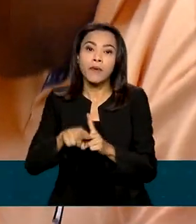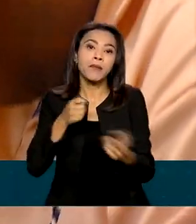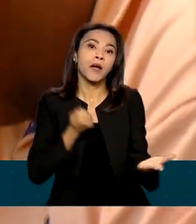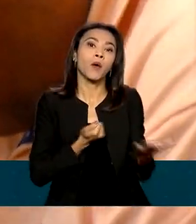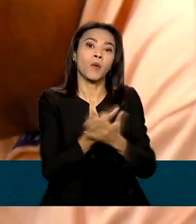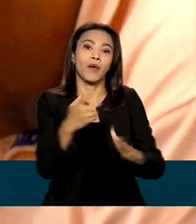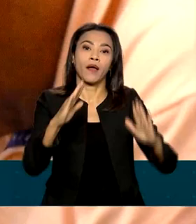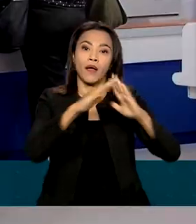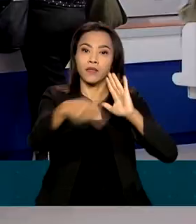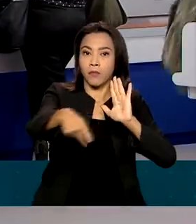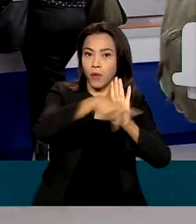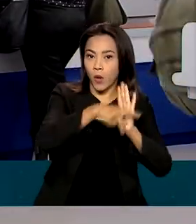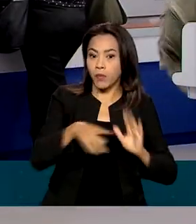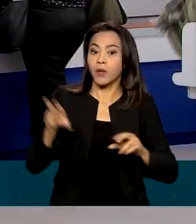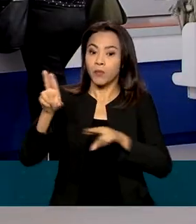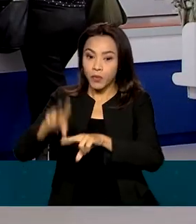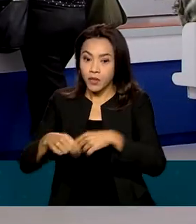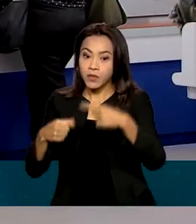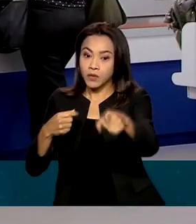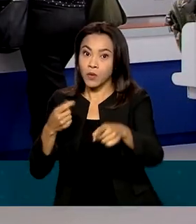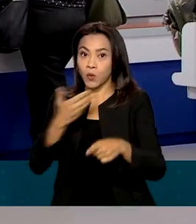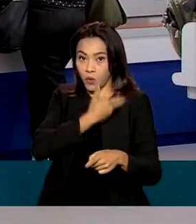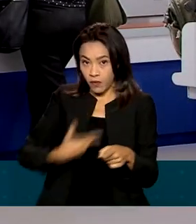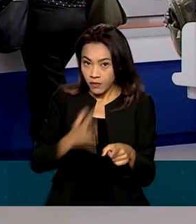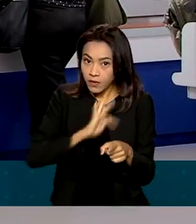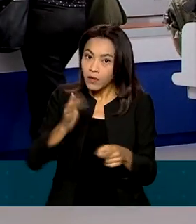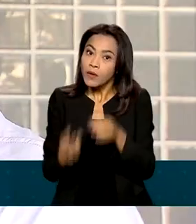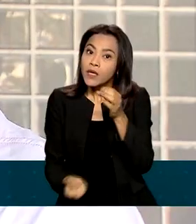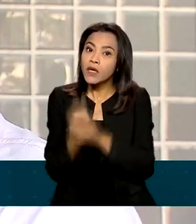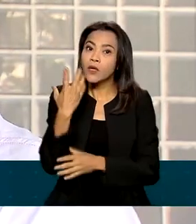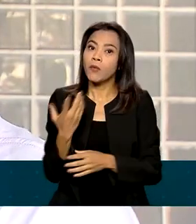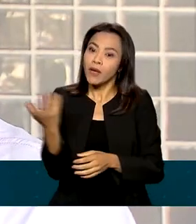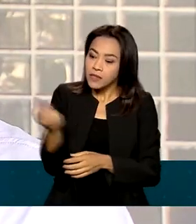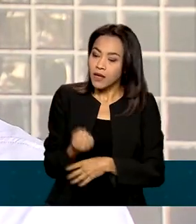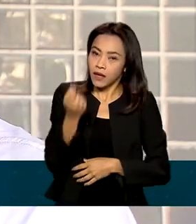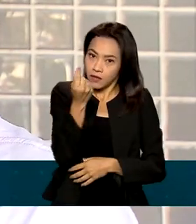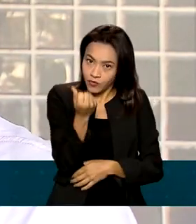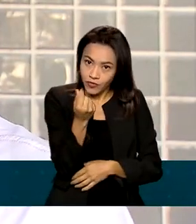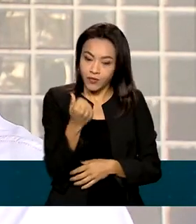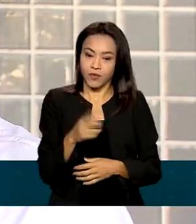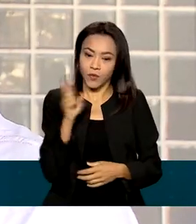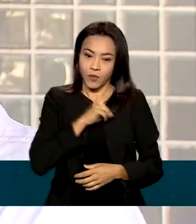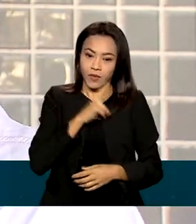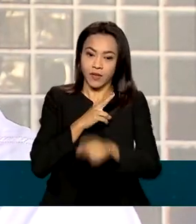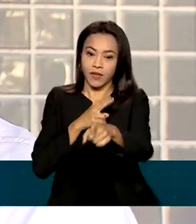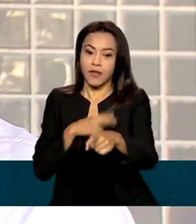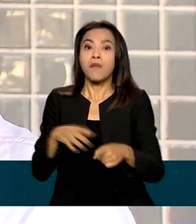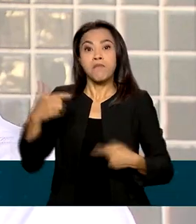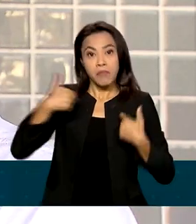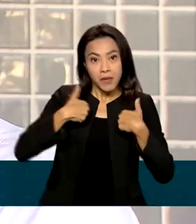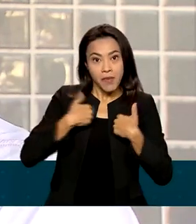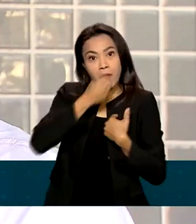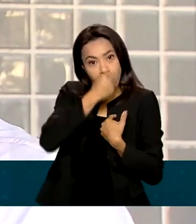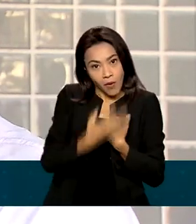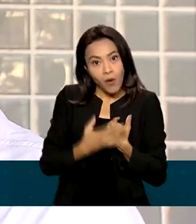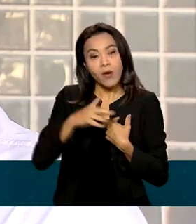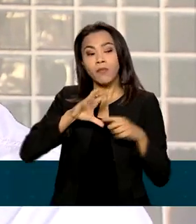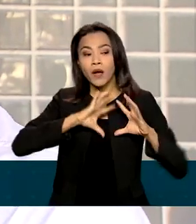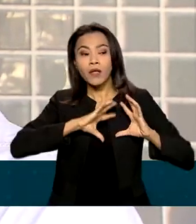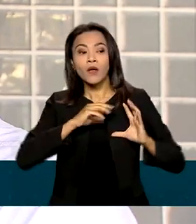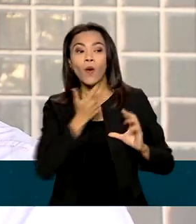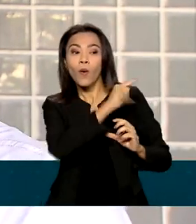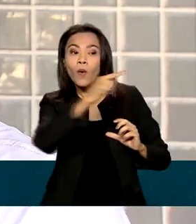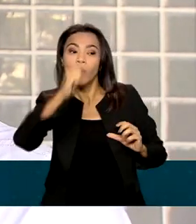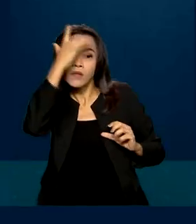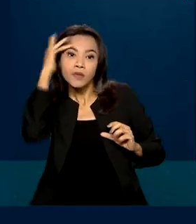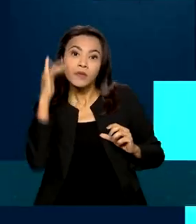federal criou o saque extraordinário do FGTS. Coisa boa, né? Não só para mim, mas para muitas pessoas também que estão necessitando